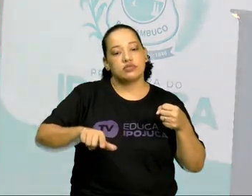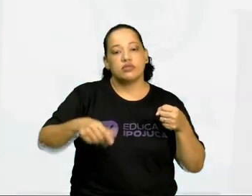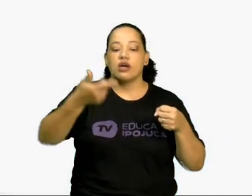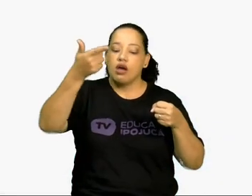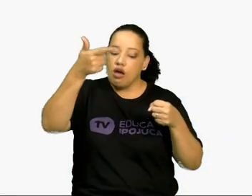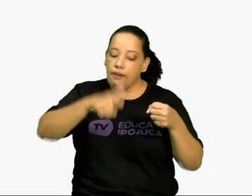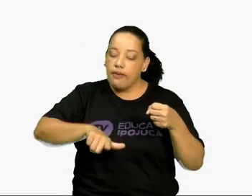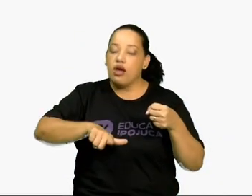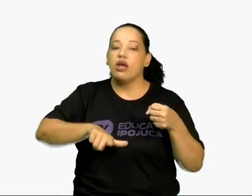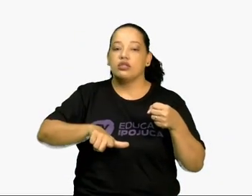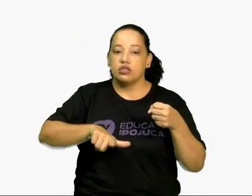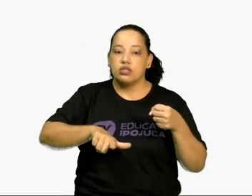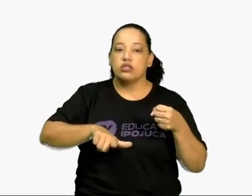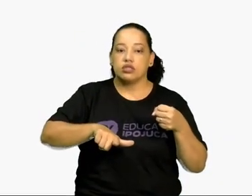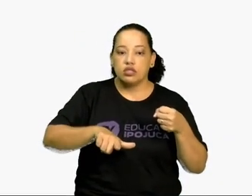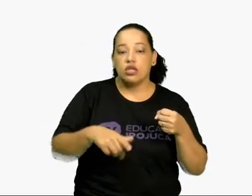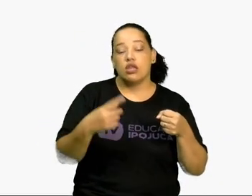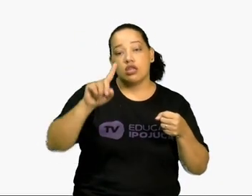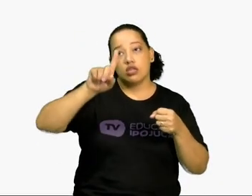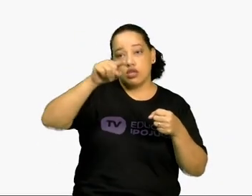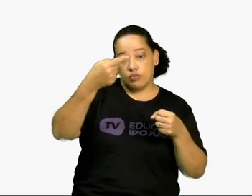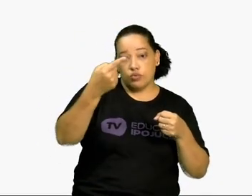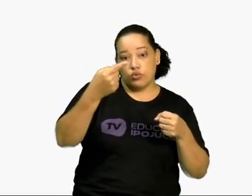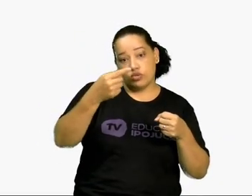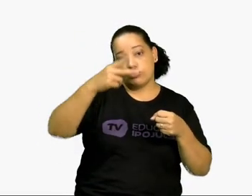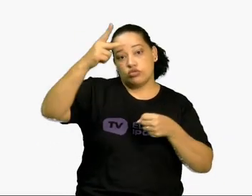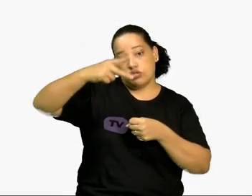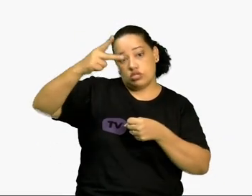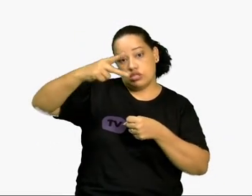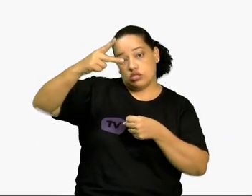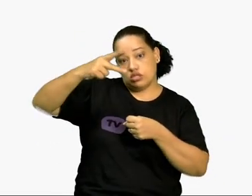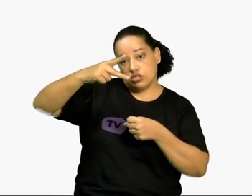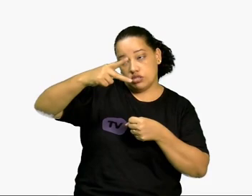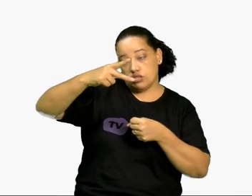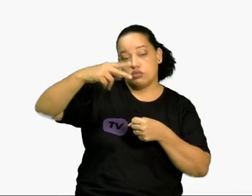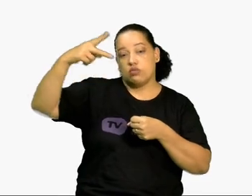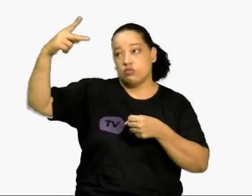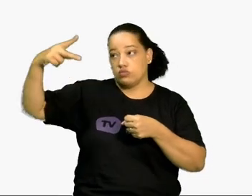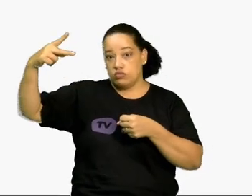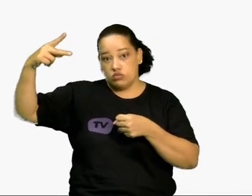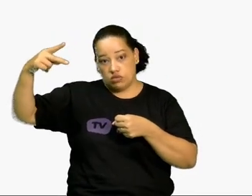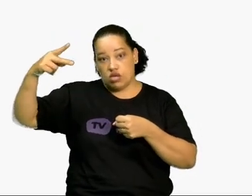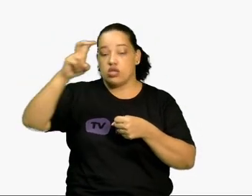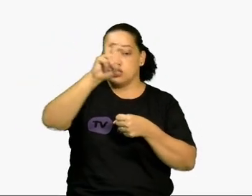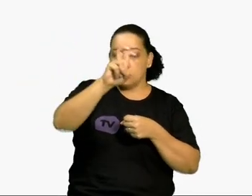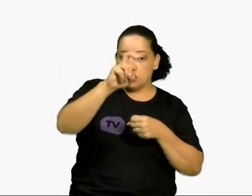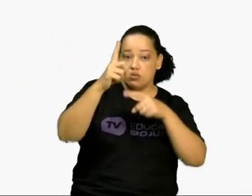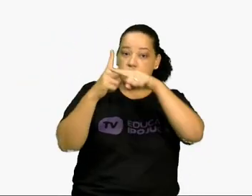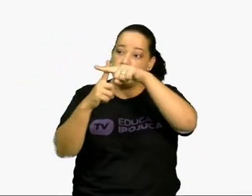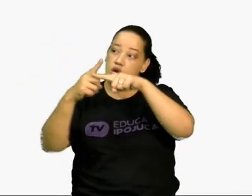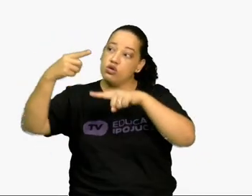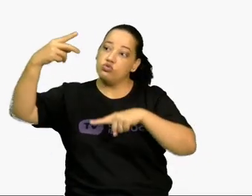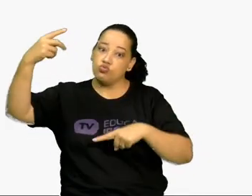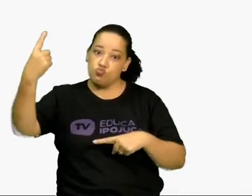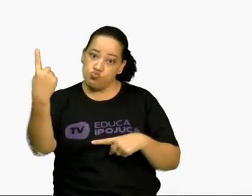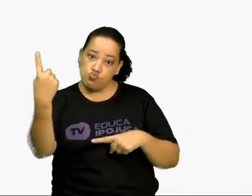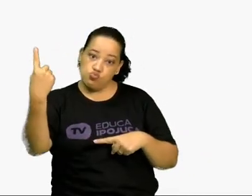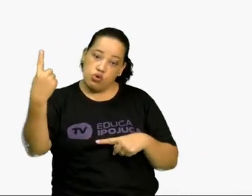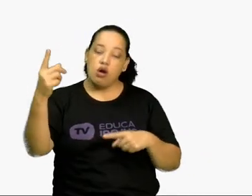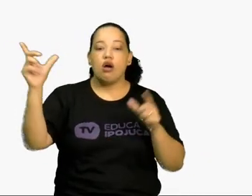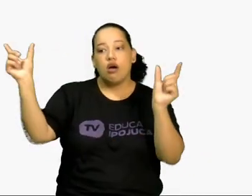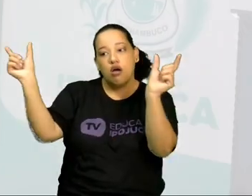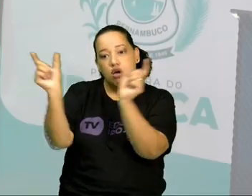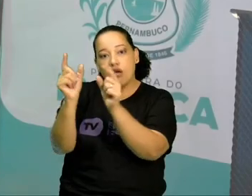e somam-se os expoentes 5 mais 1, que é igual a 6. Vê que